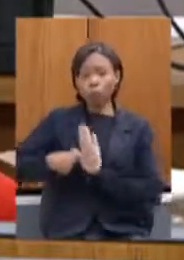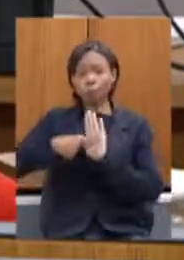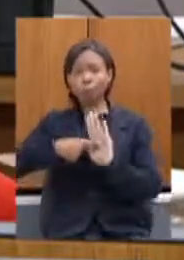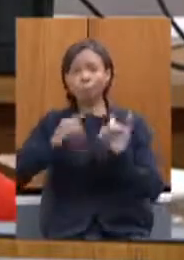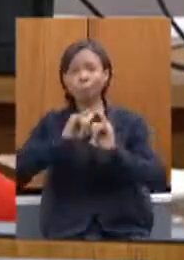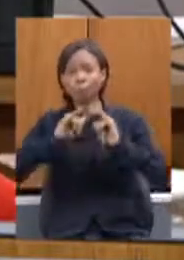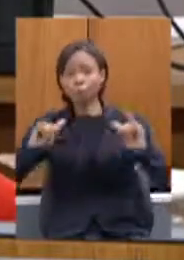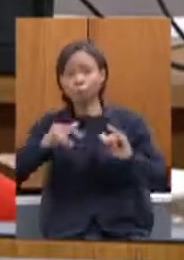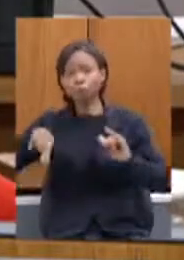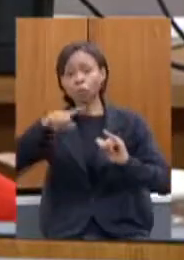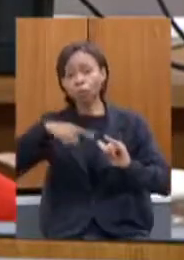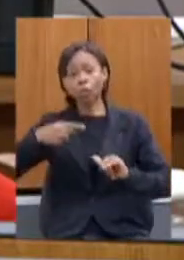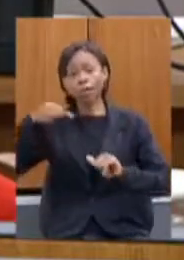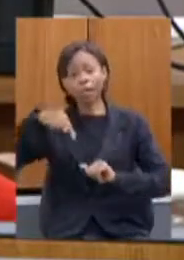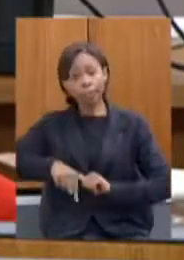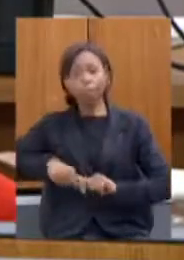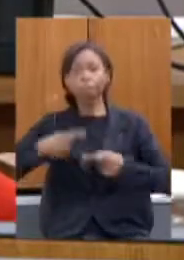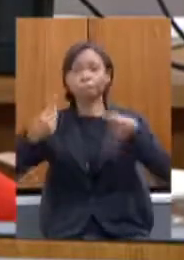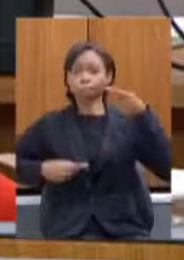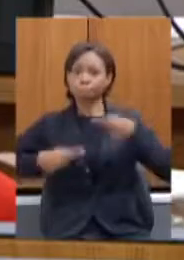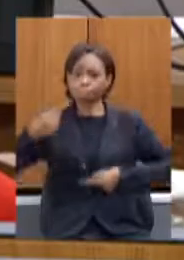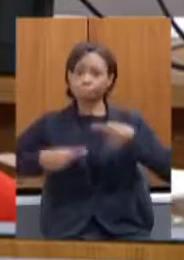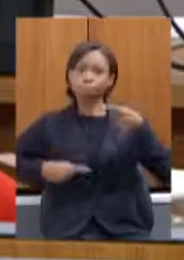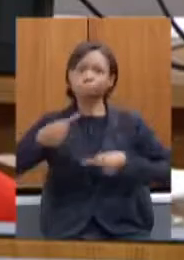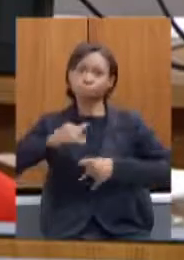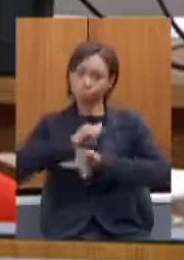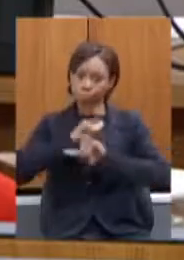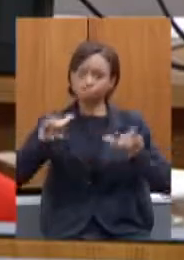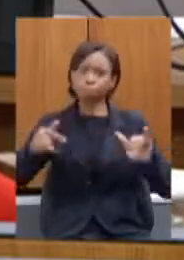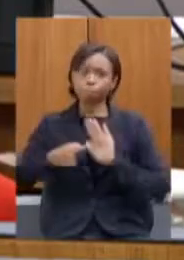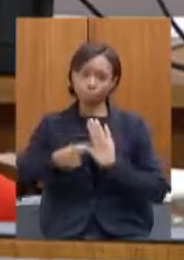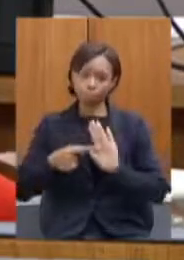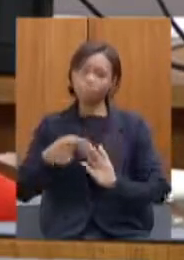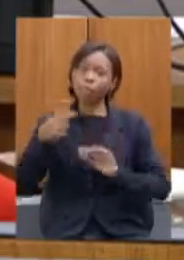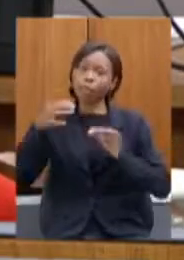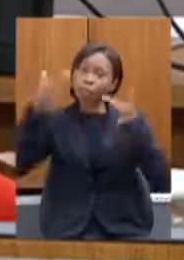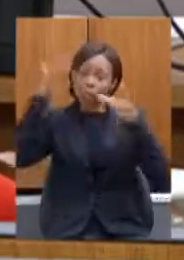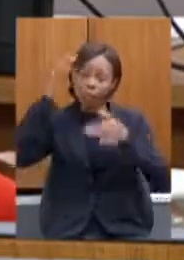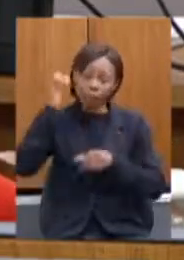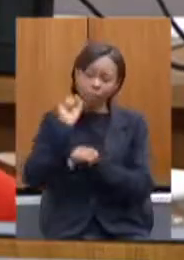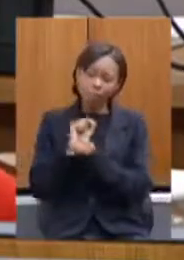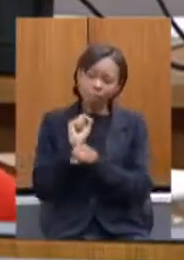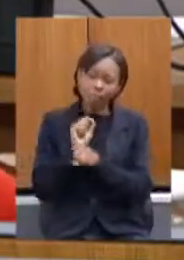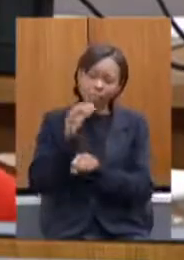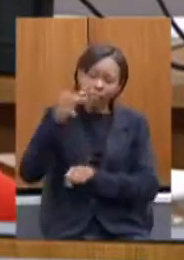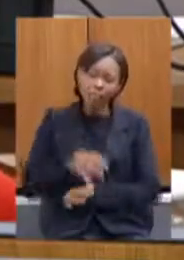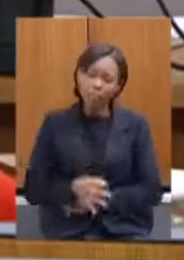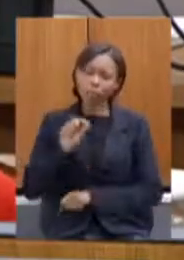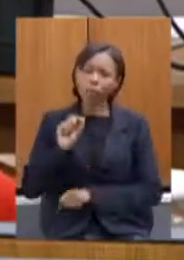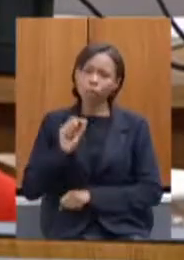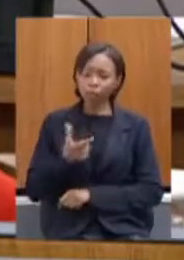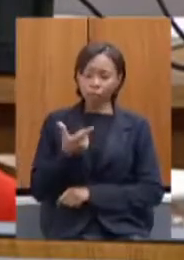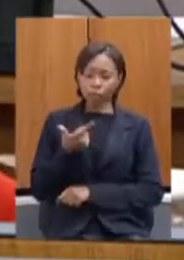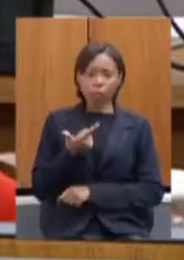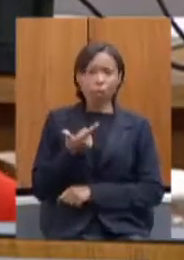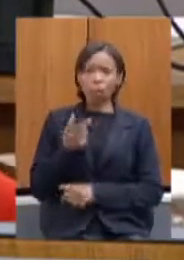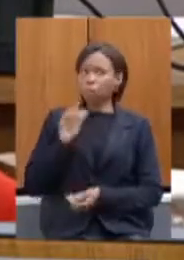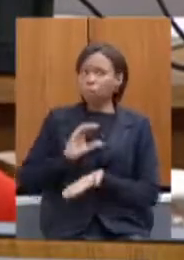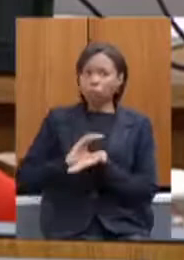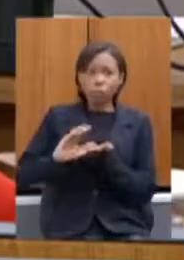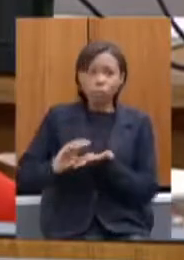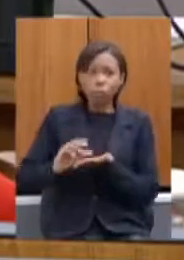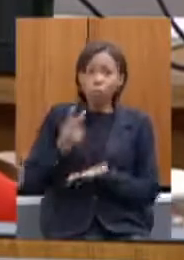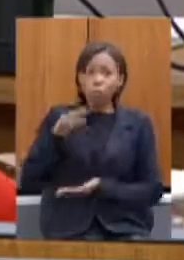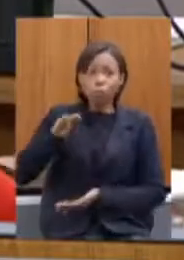-los ao debate público como nós estamos fazendo aqui espero francamente que depois de não investir dois bilhões de reais da educação